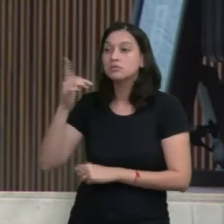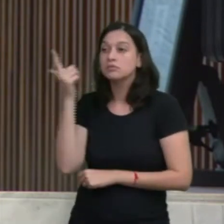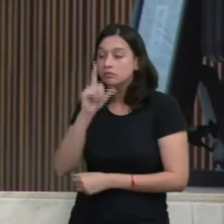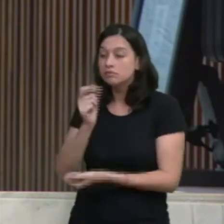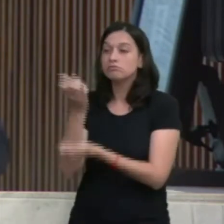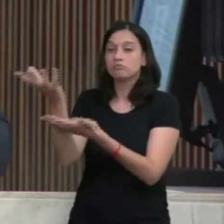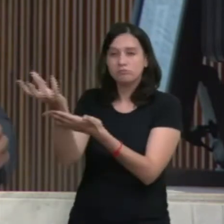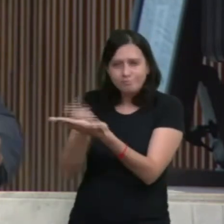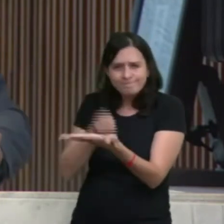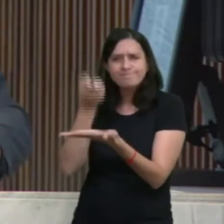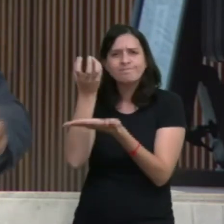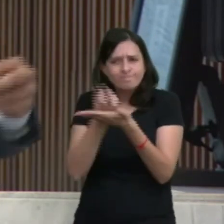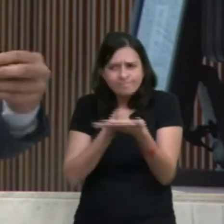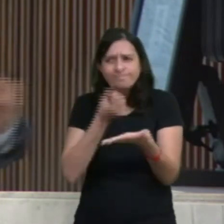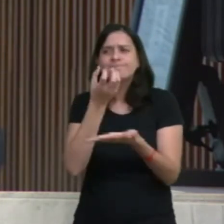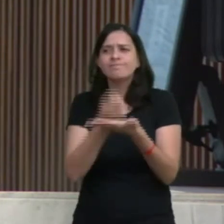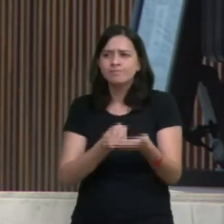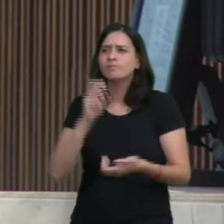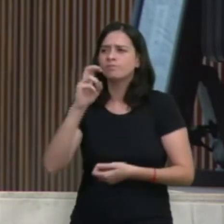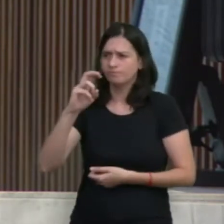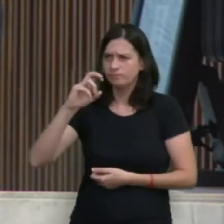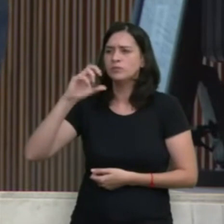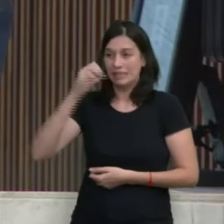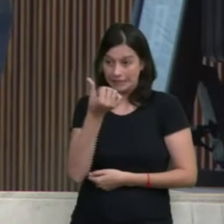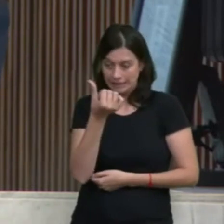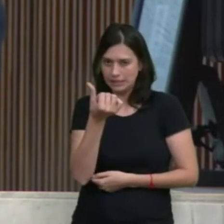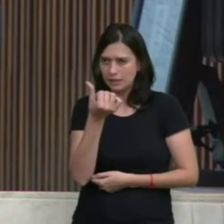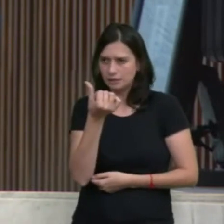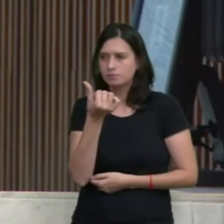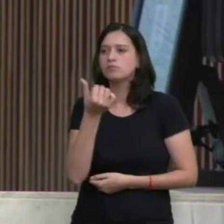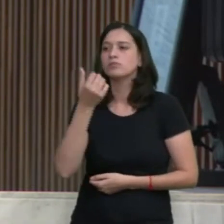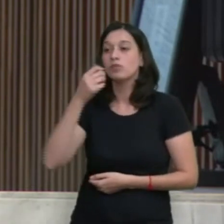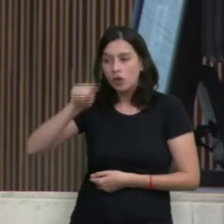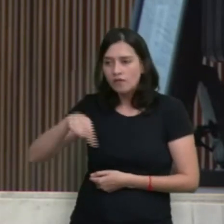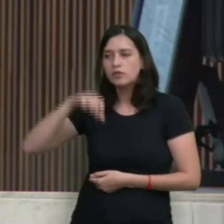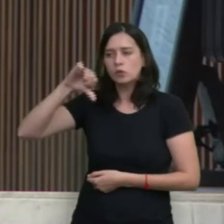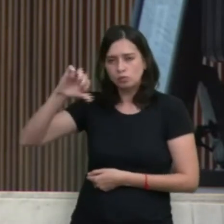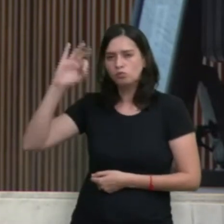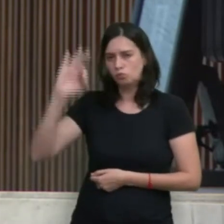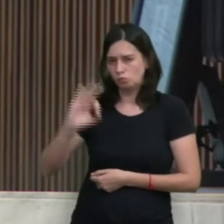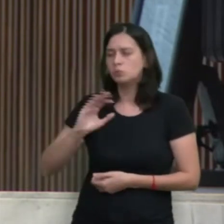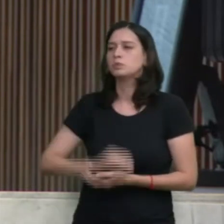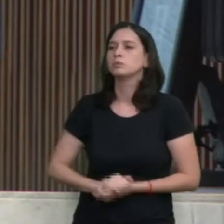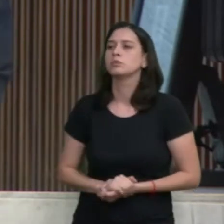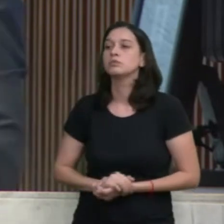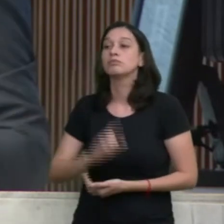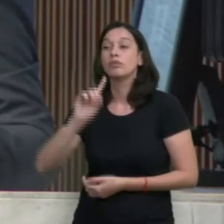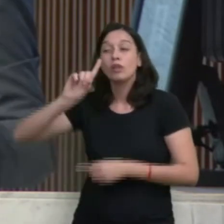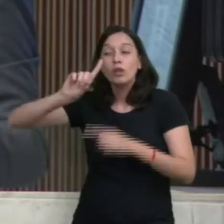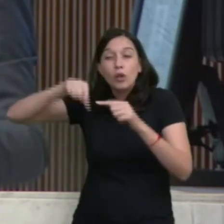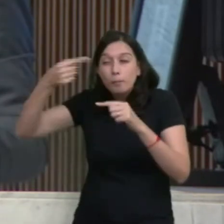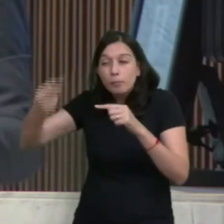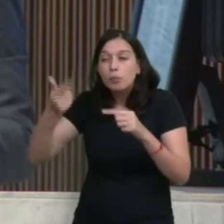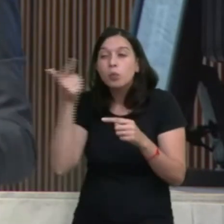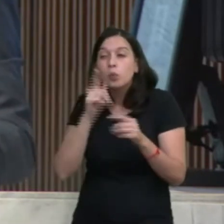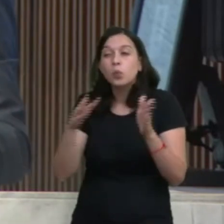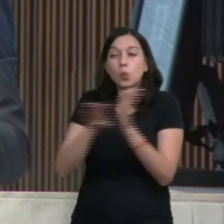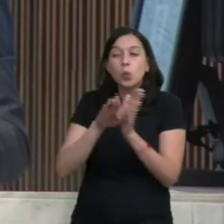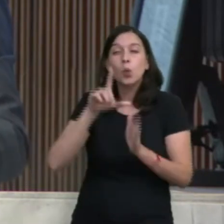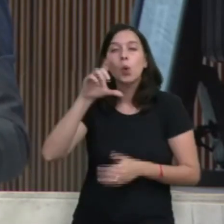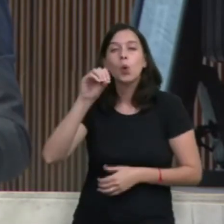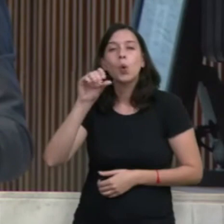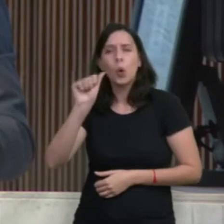,9. No mesmo mês, veio a LOA. A arrecadação do Paraná, 58